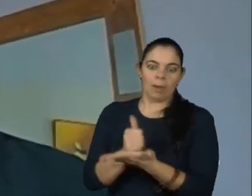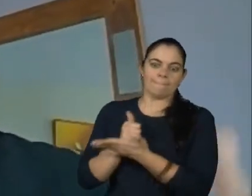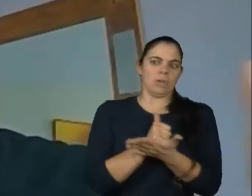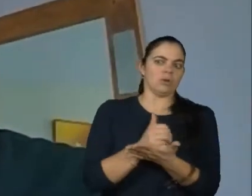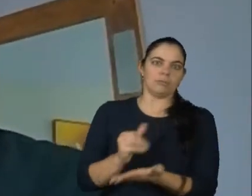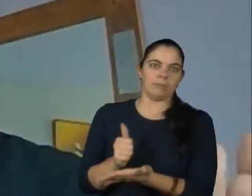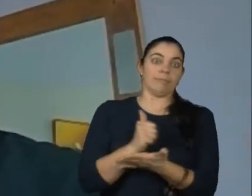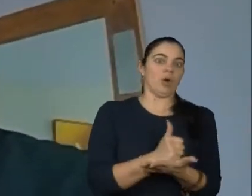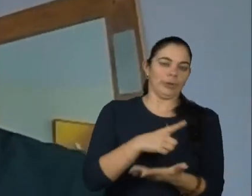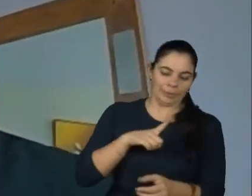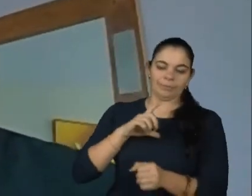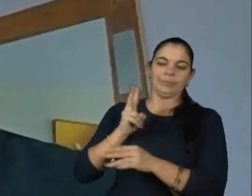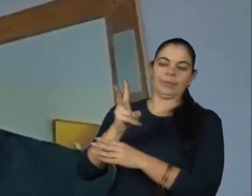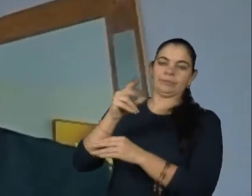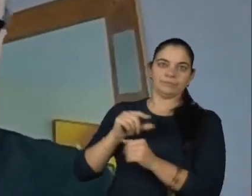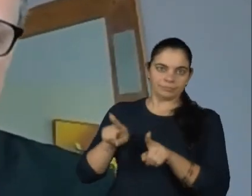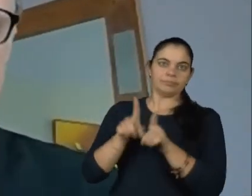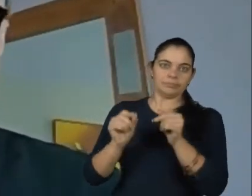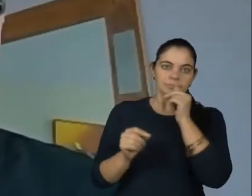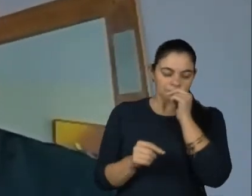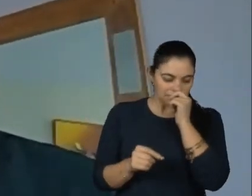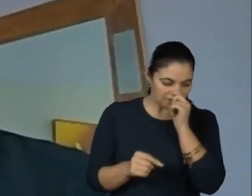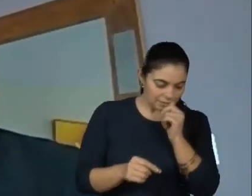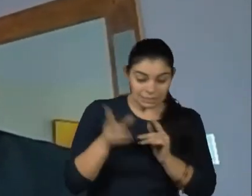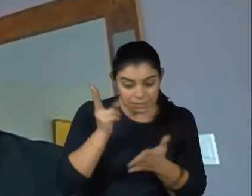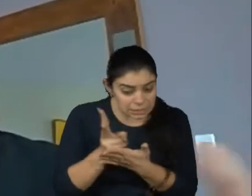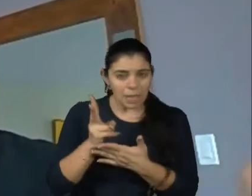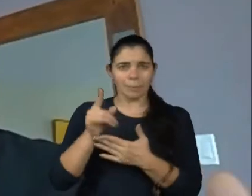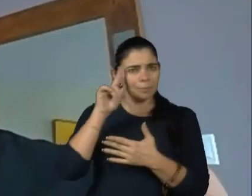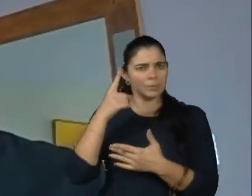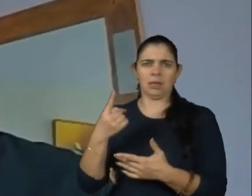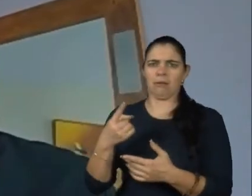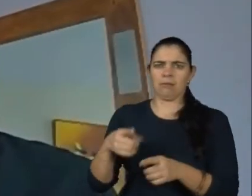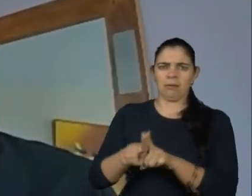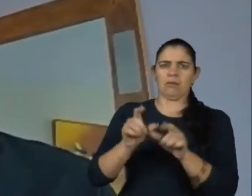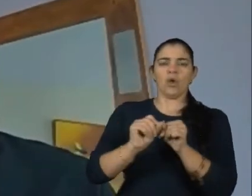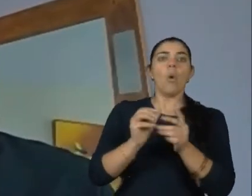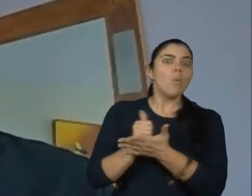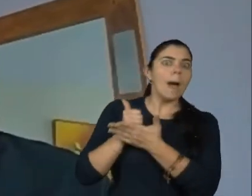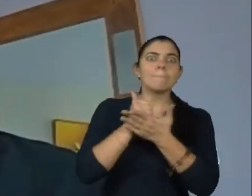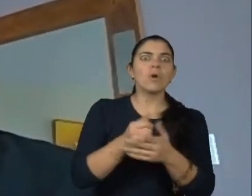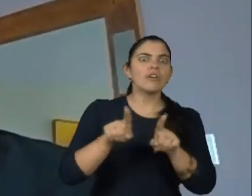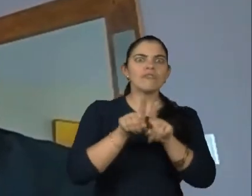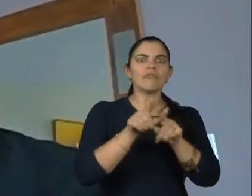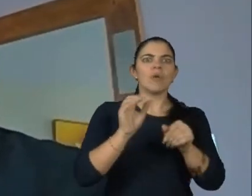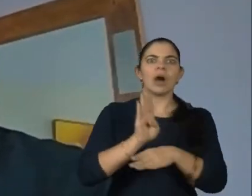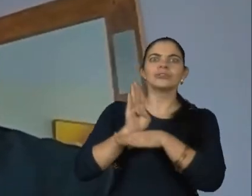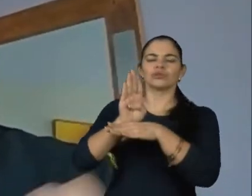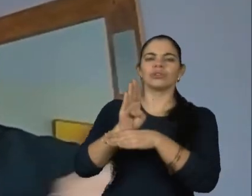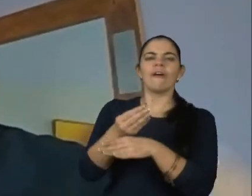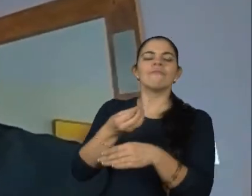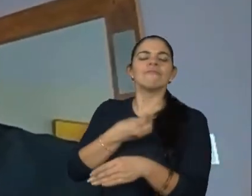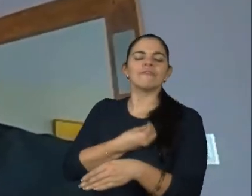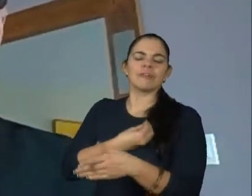então tá, tem algum apoio que você vai colocar com bom senso. E aí, esses apoios vão permitir a vivência dela.